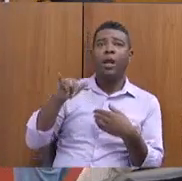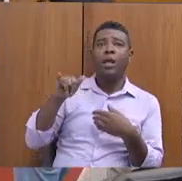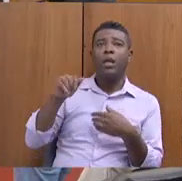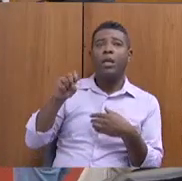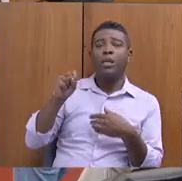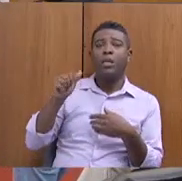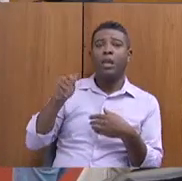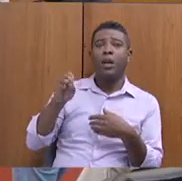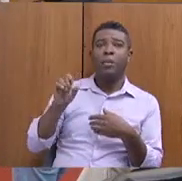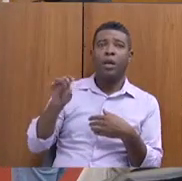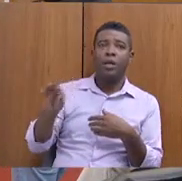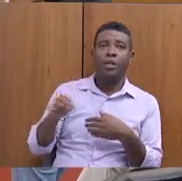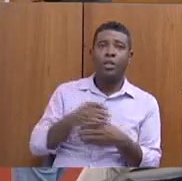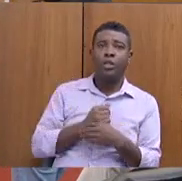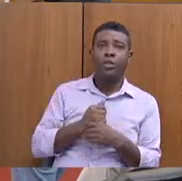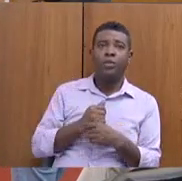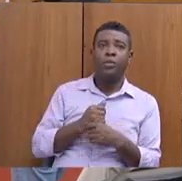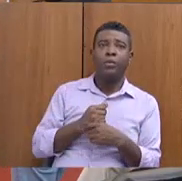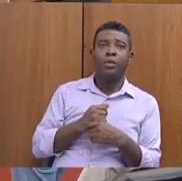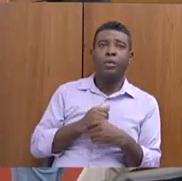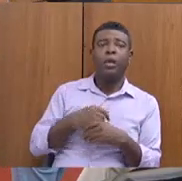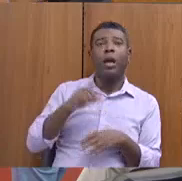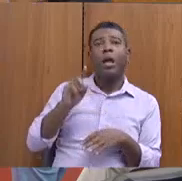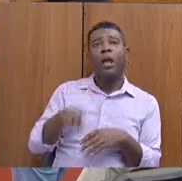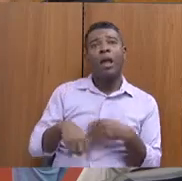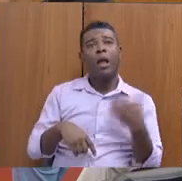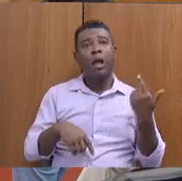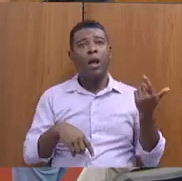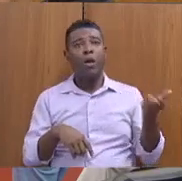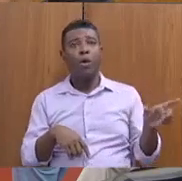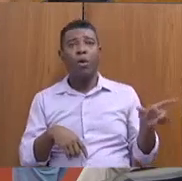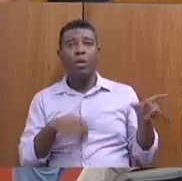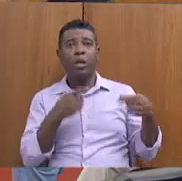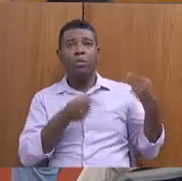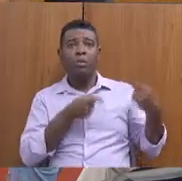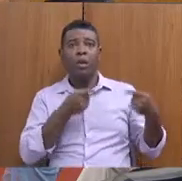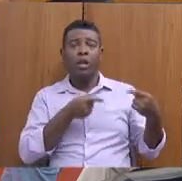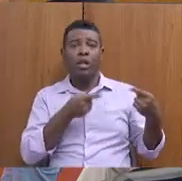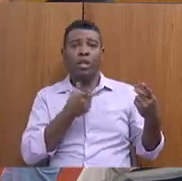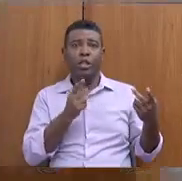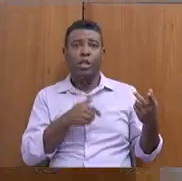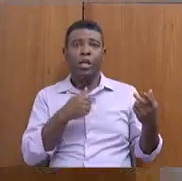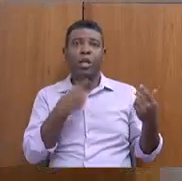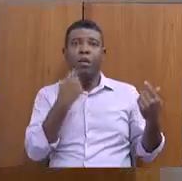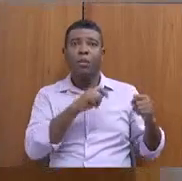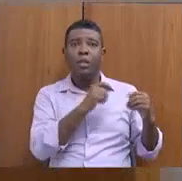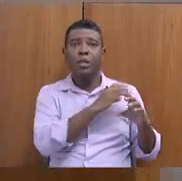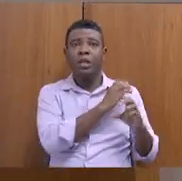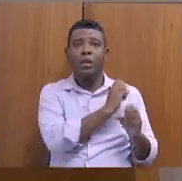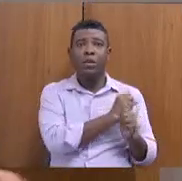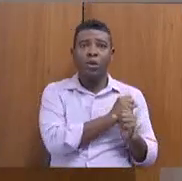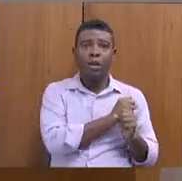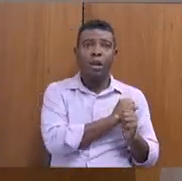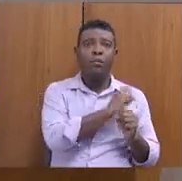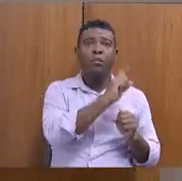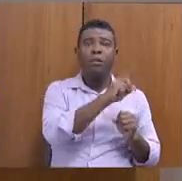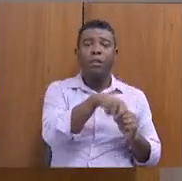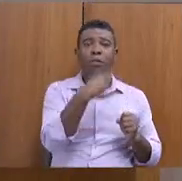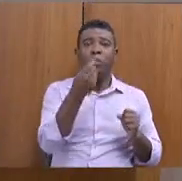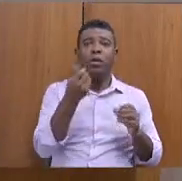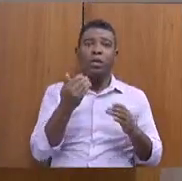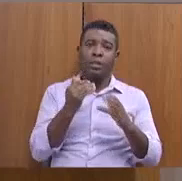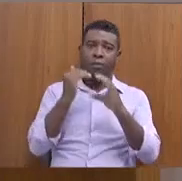Vamos lá. Sobre os recursos das outras políticas, eu não tenho aqui agora, teria que calcular, deputada Bela, e depois nós encaminhamos.